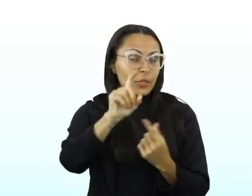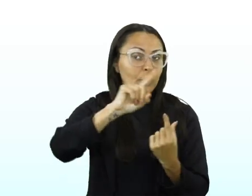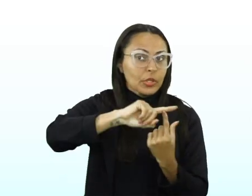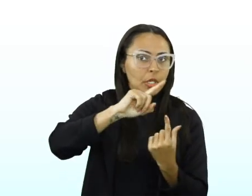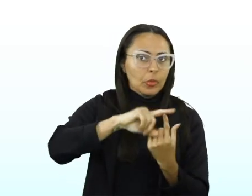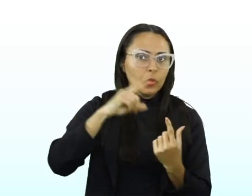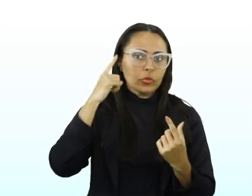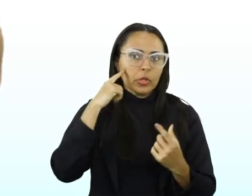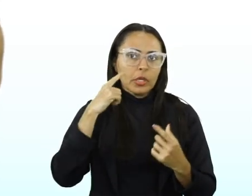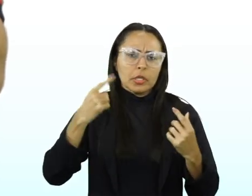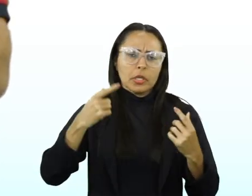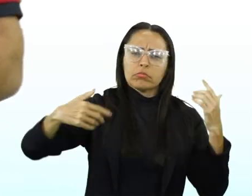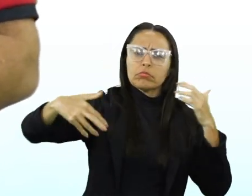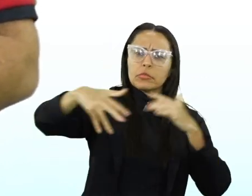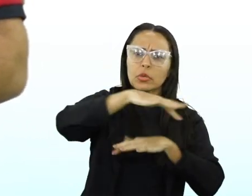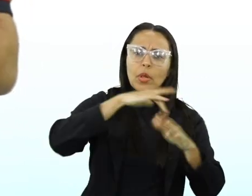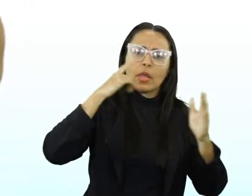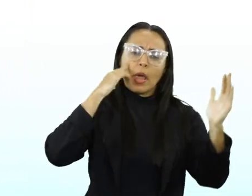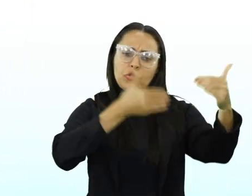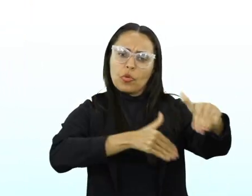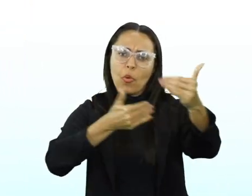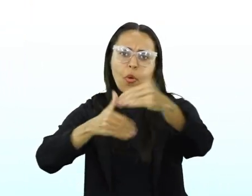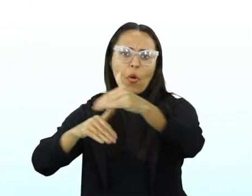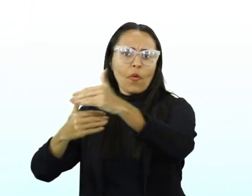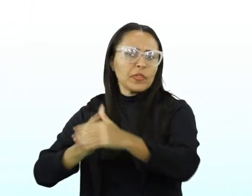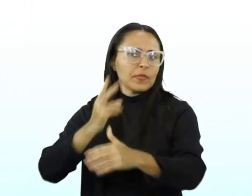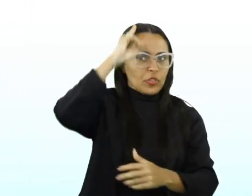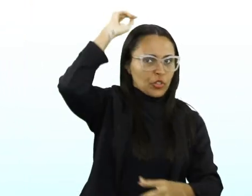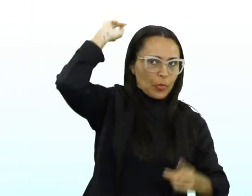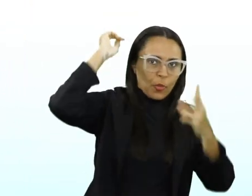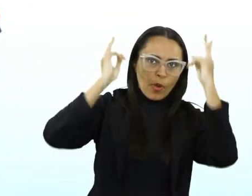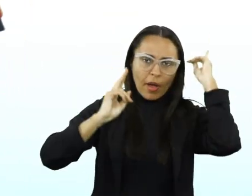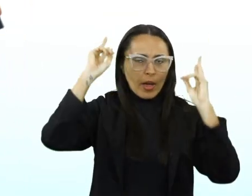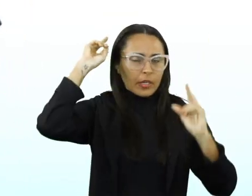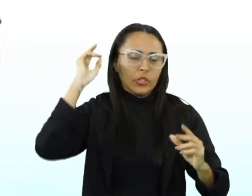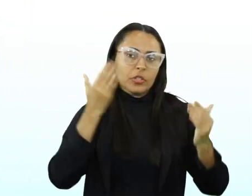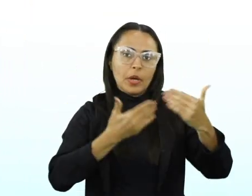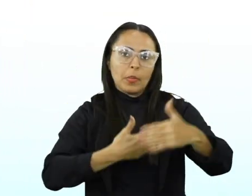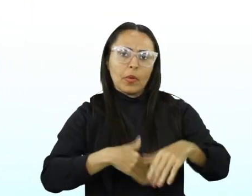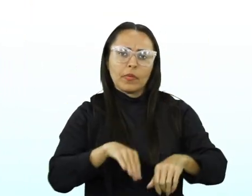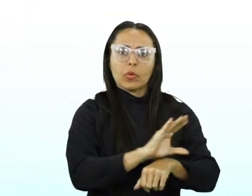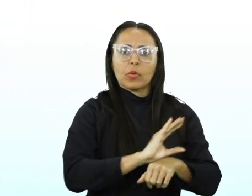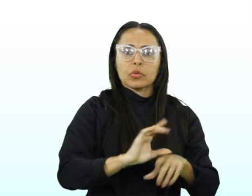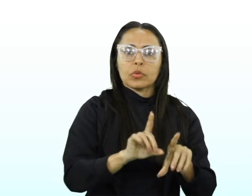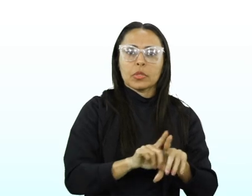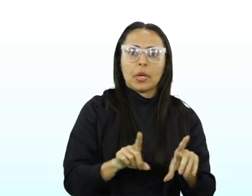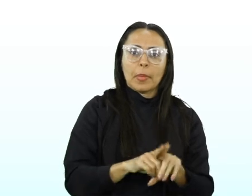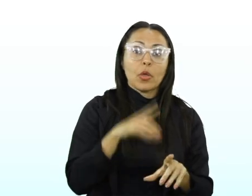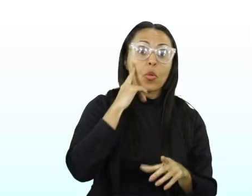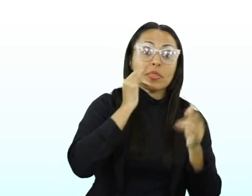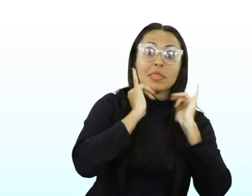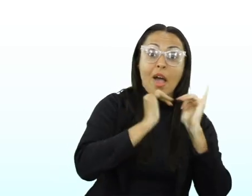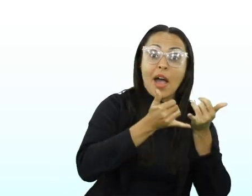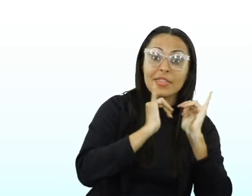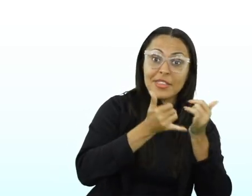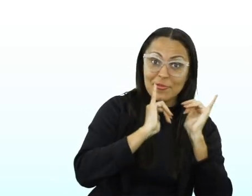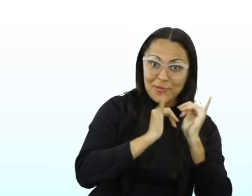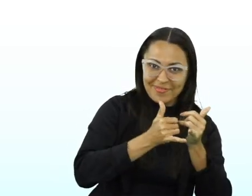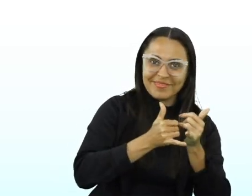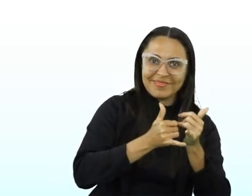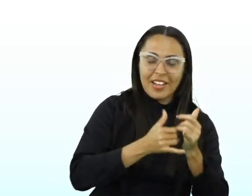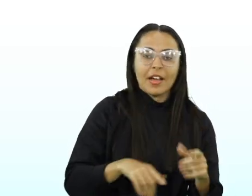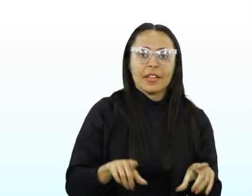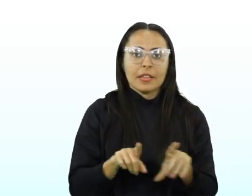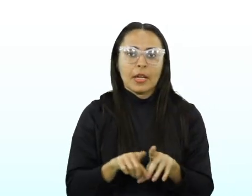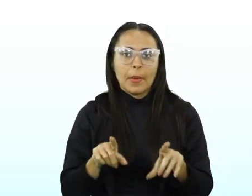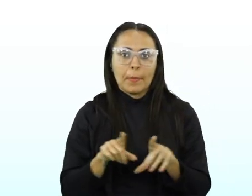que circulam aí nas provas, nos vestibulares, nos concursos também. É o tipo narrativo, aí vem o